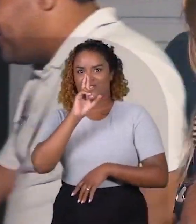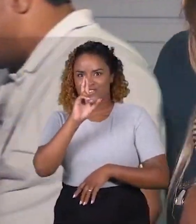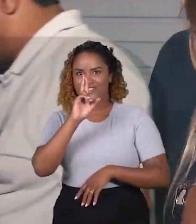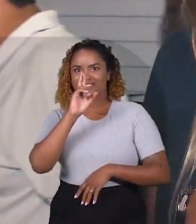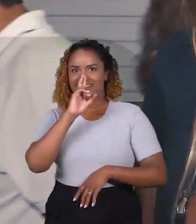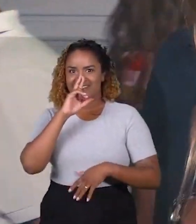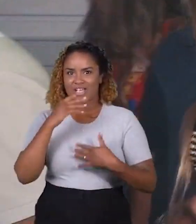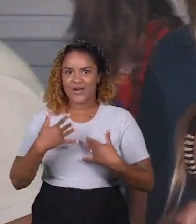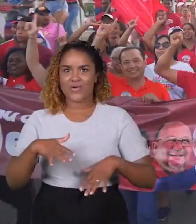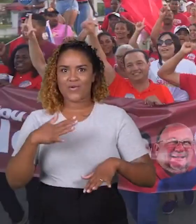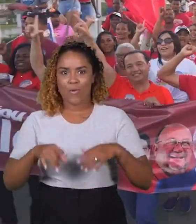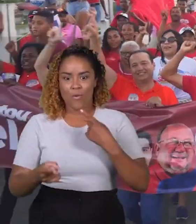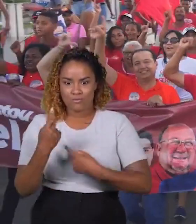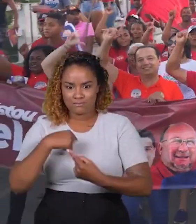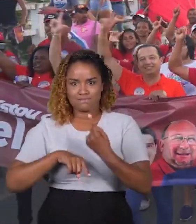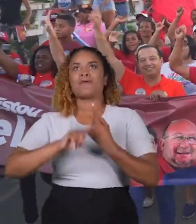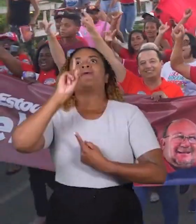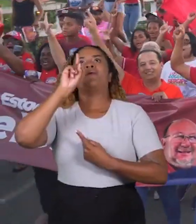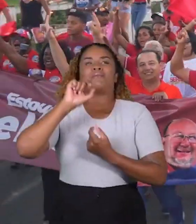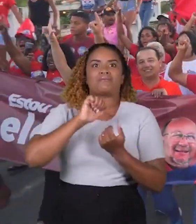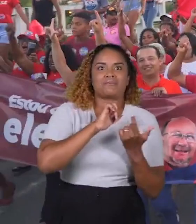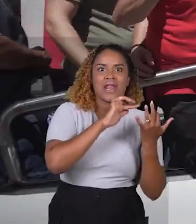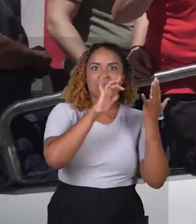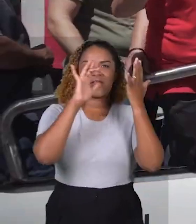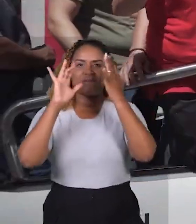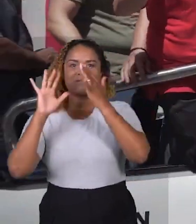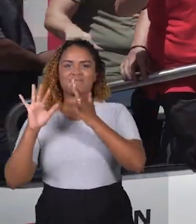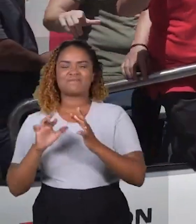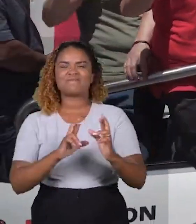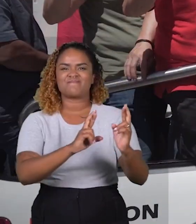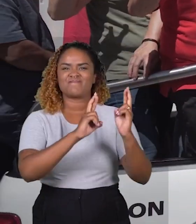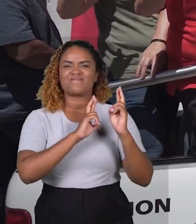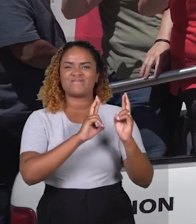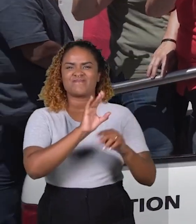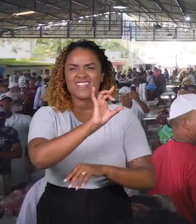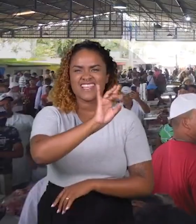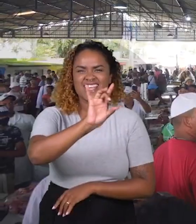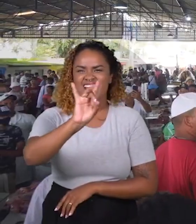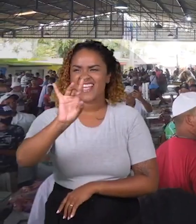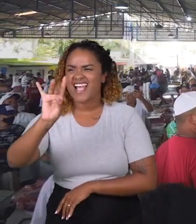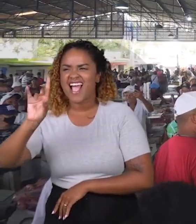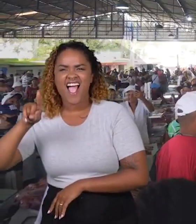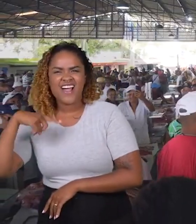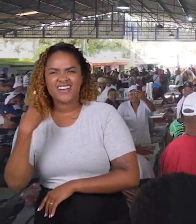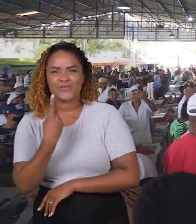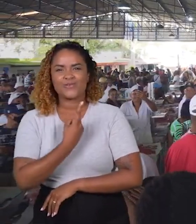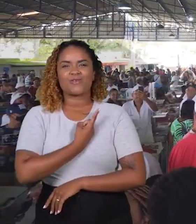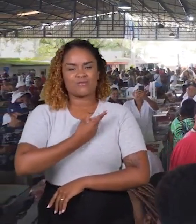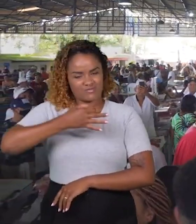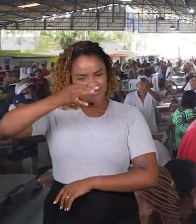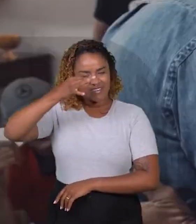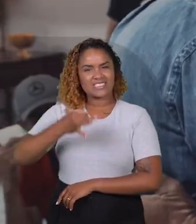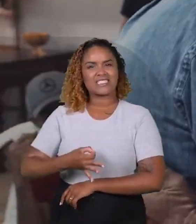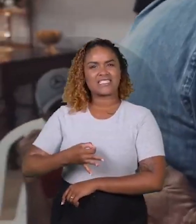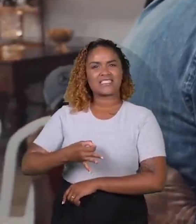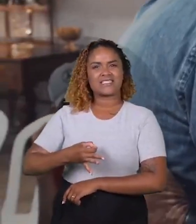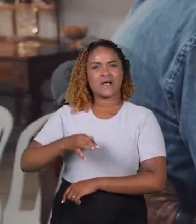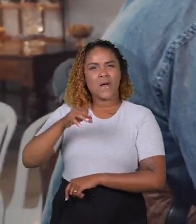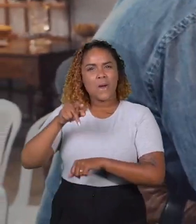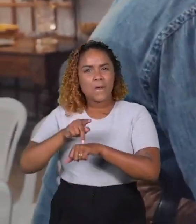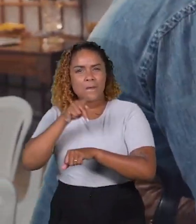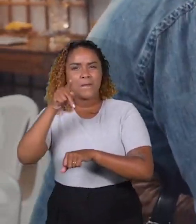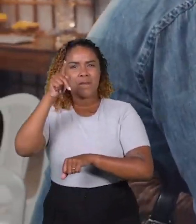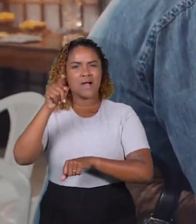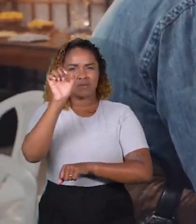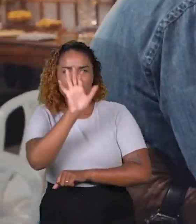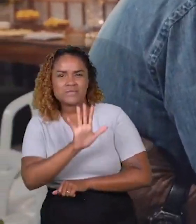despontou, brilhou. Fez a esperança de cada um de nós se tornar a certeza de um país